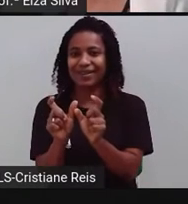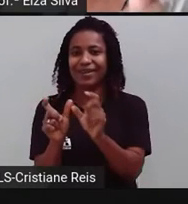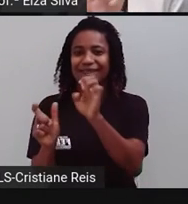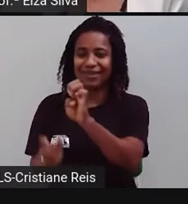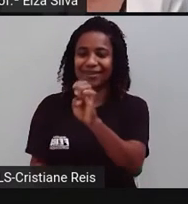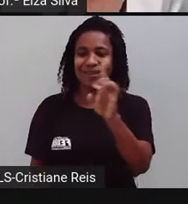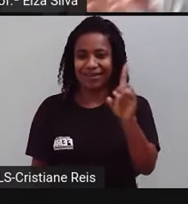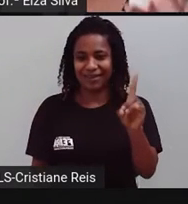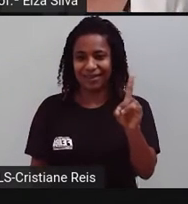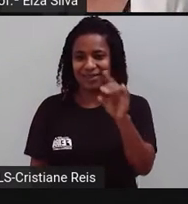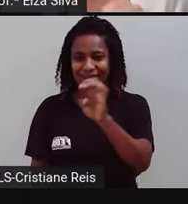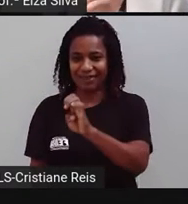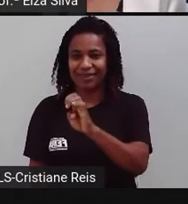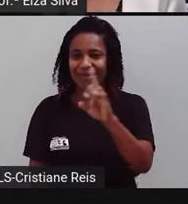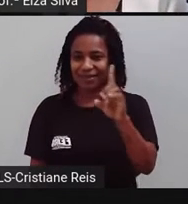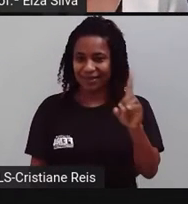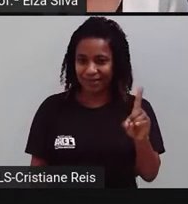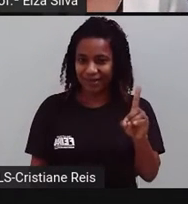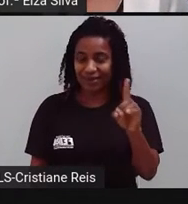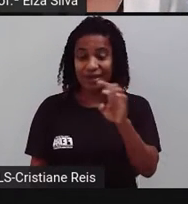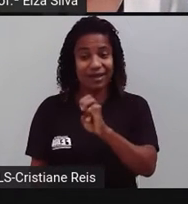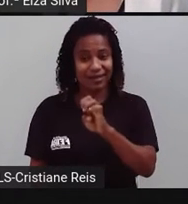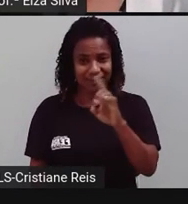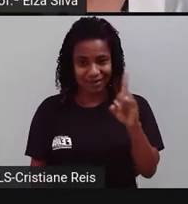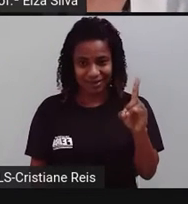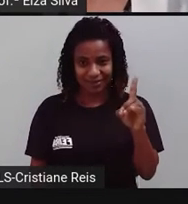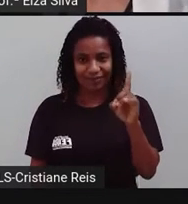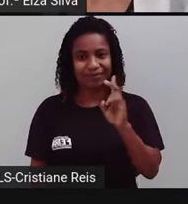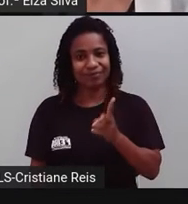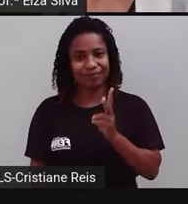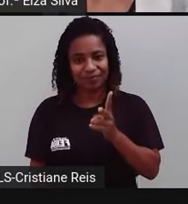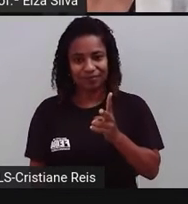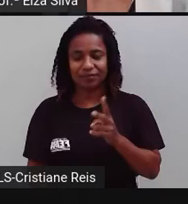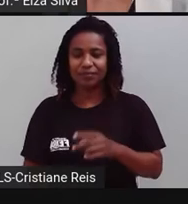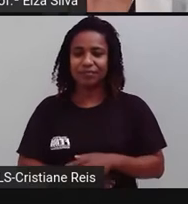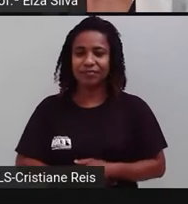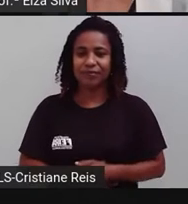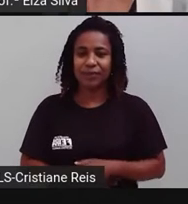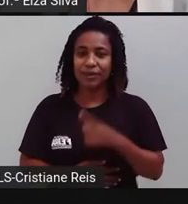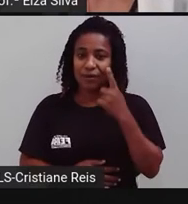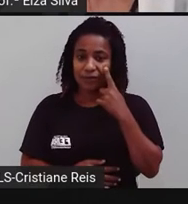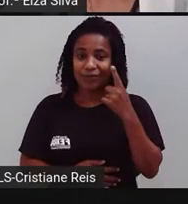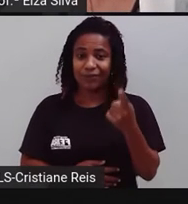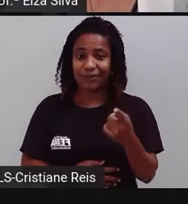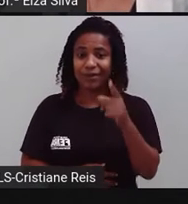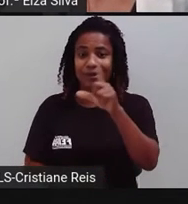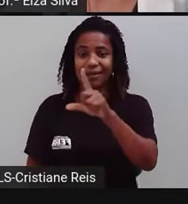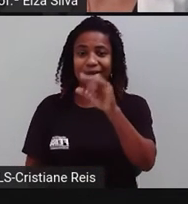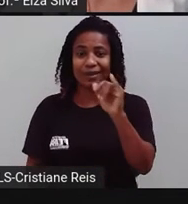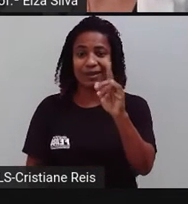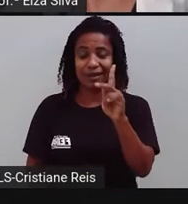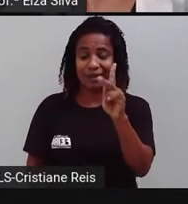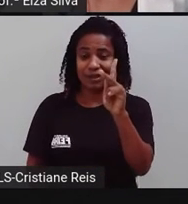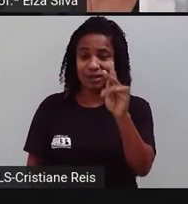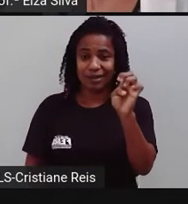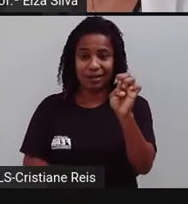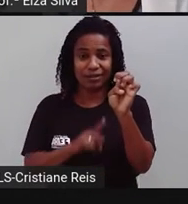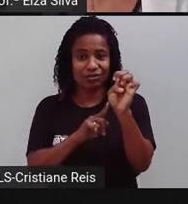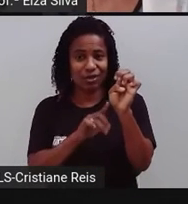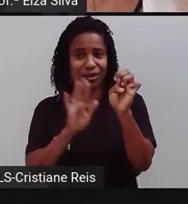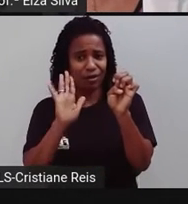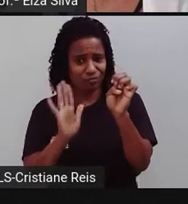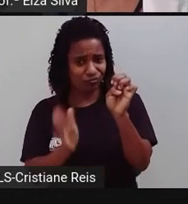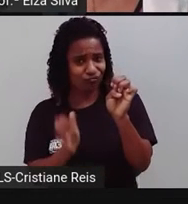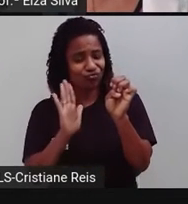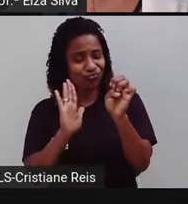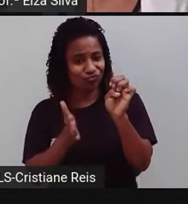é, de, i, de. Vejam que like é um verbo que já termina com a vogal e. Ora, se o